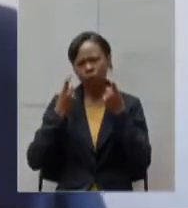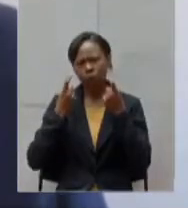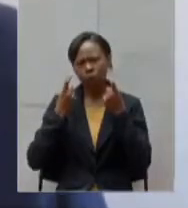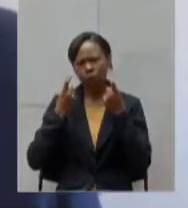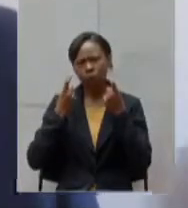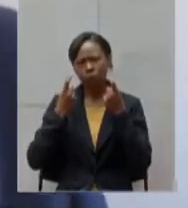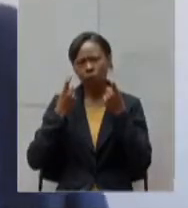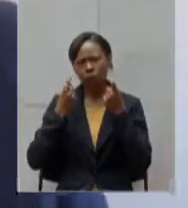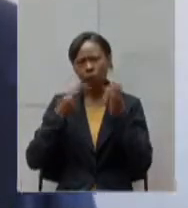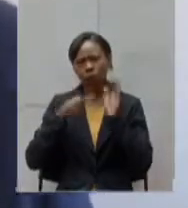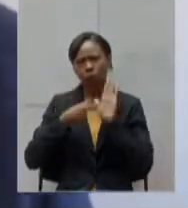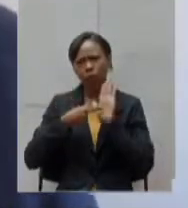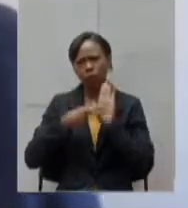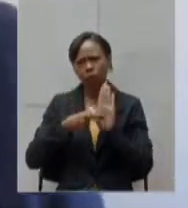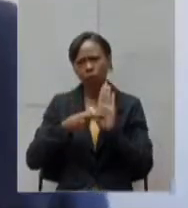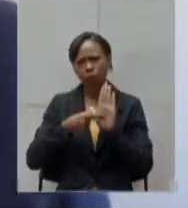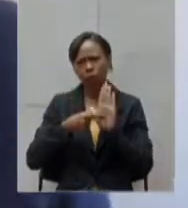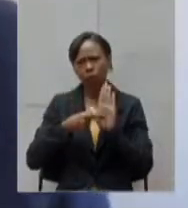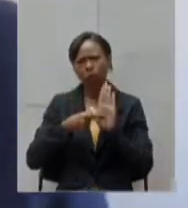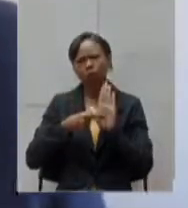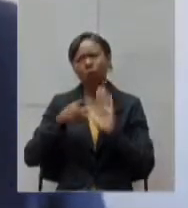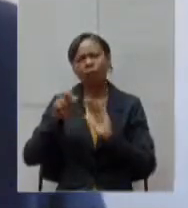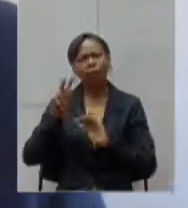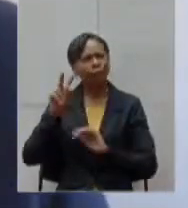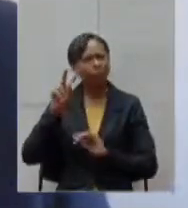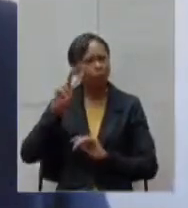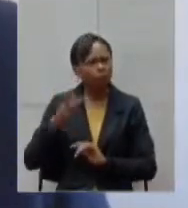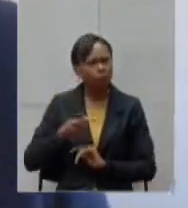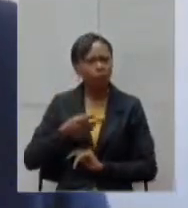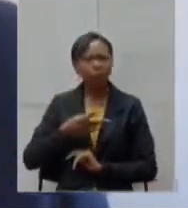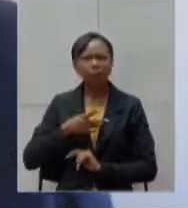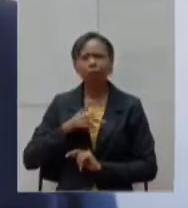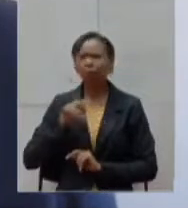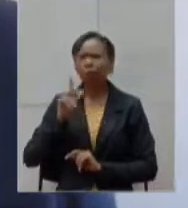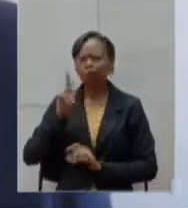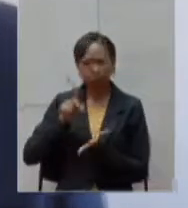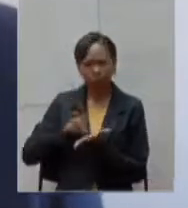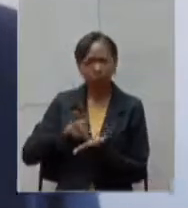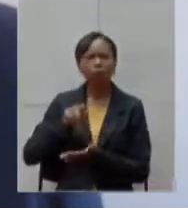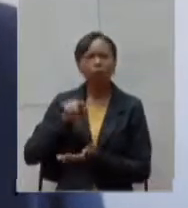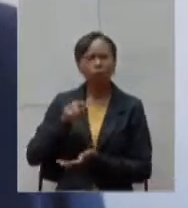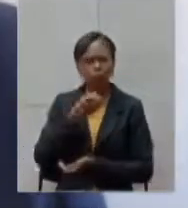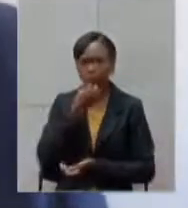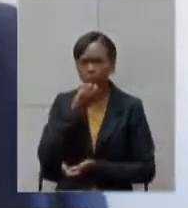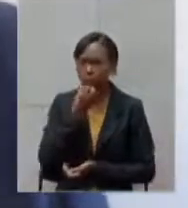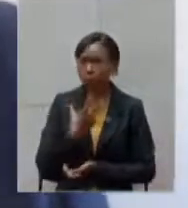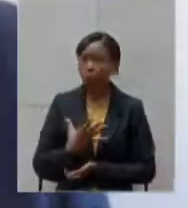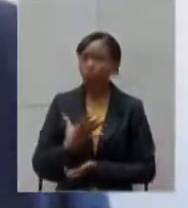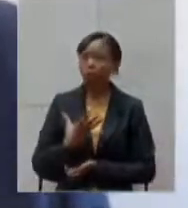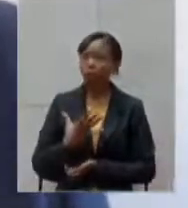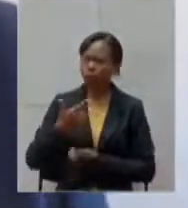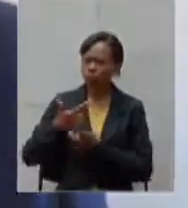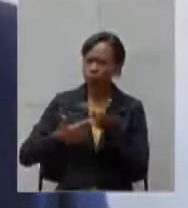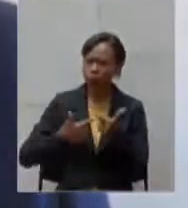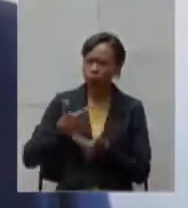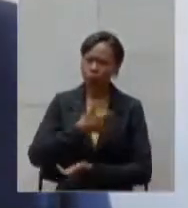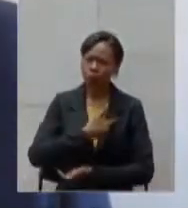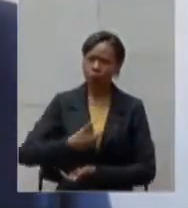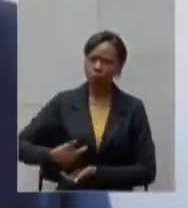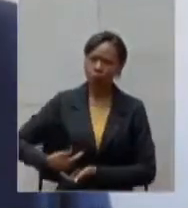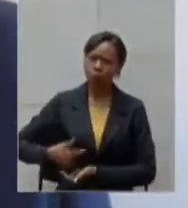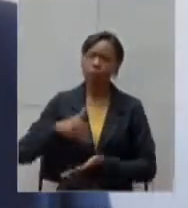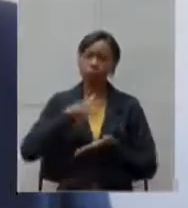obviamente pública aqui mas reconhecer de fato a boa vontade e a dedicação do governo e obviamente dos